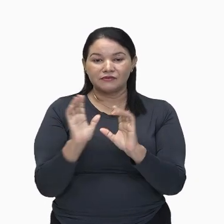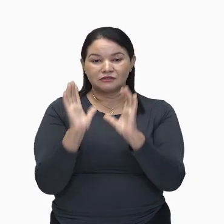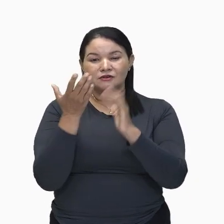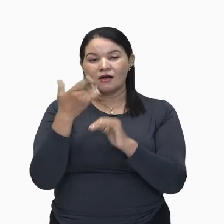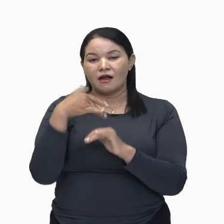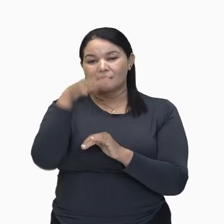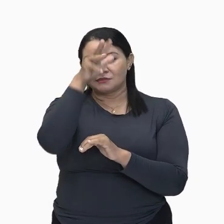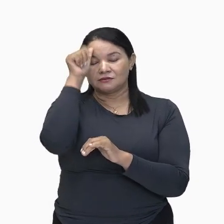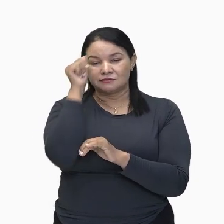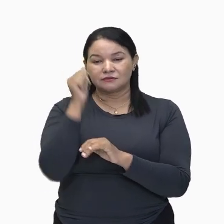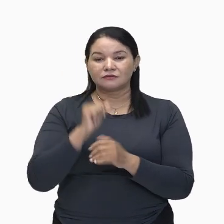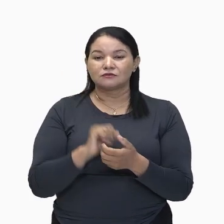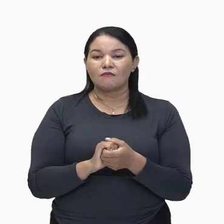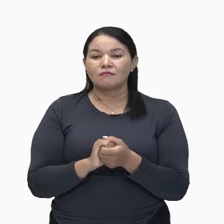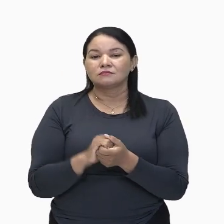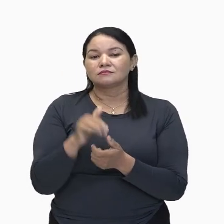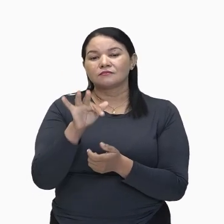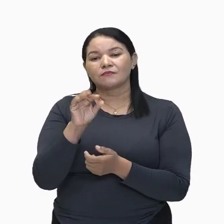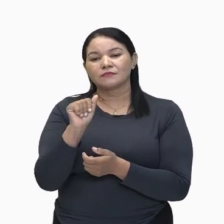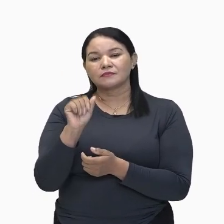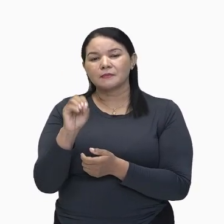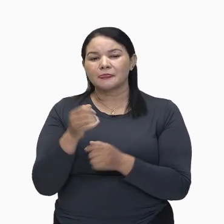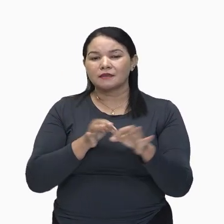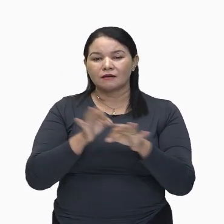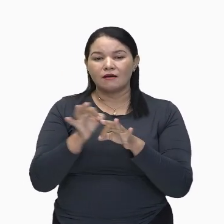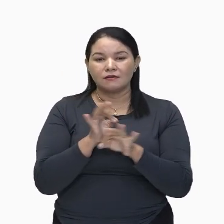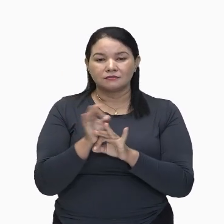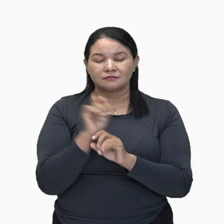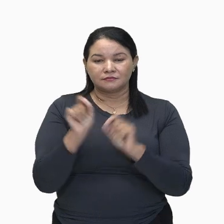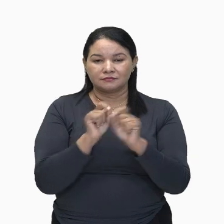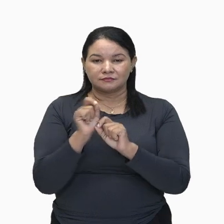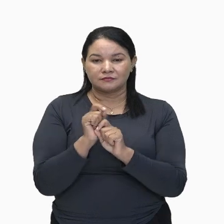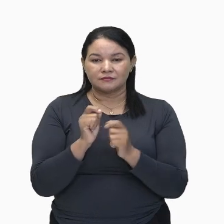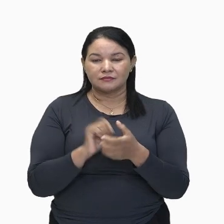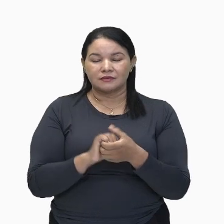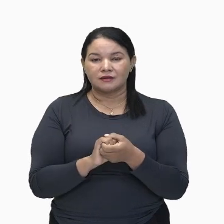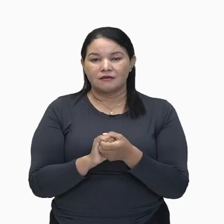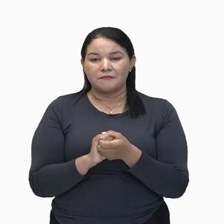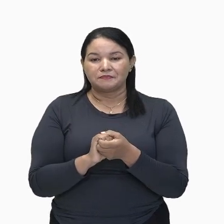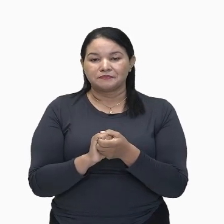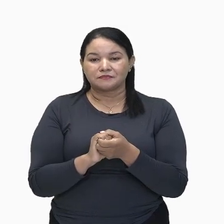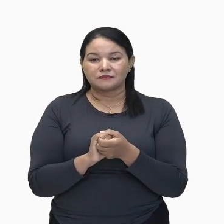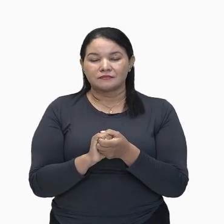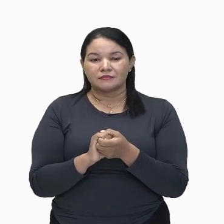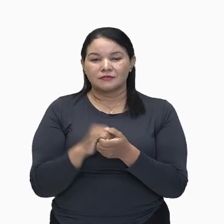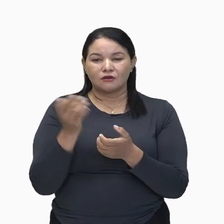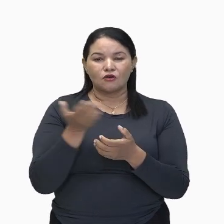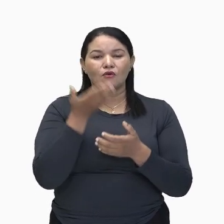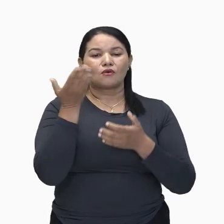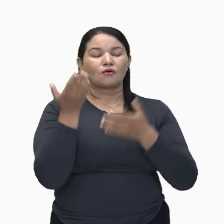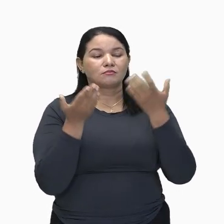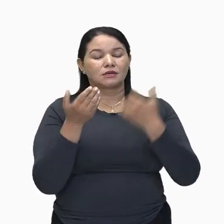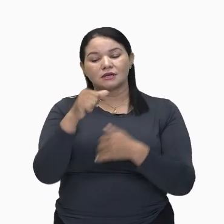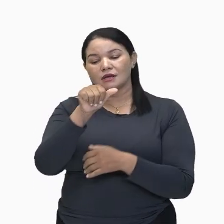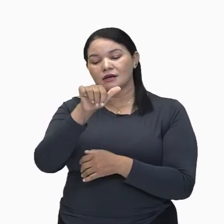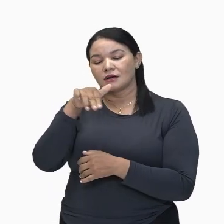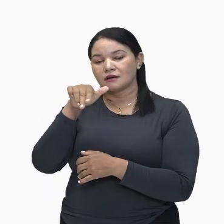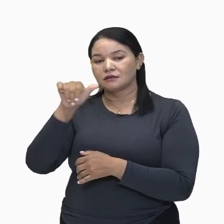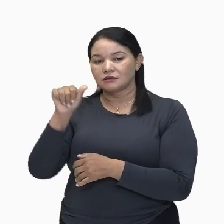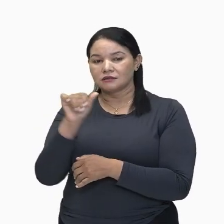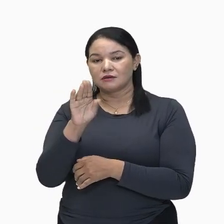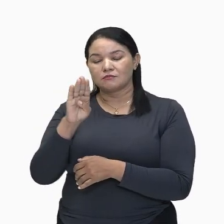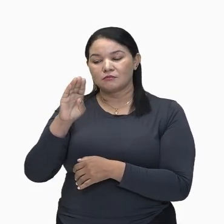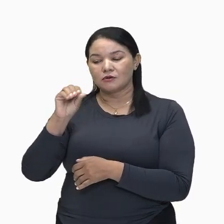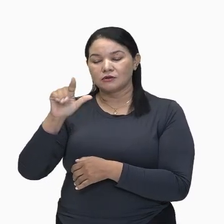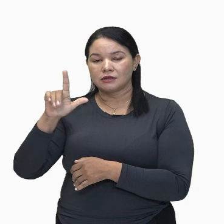de Ópera realizou a primeira montagem brasileira renomada, ópera Ana Bolena, uma